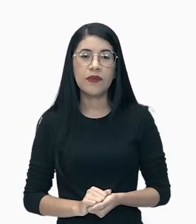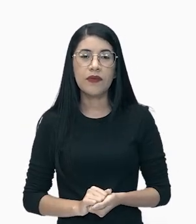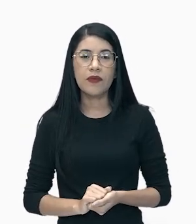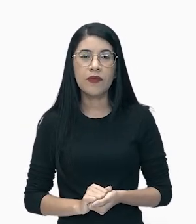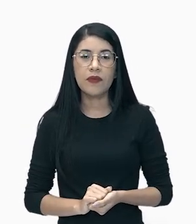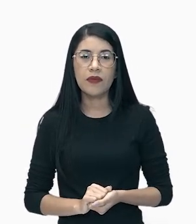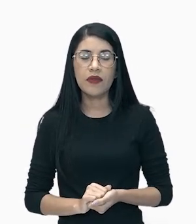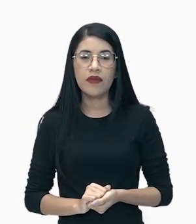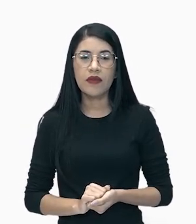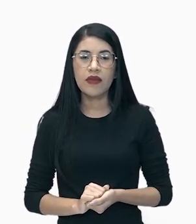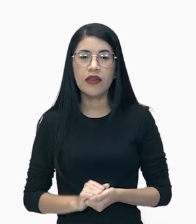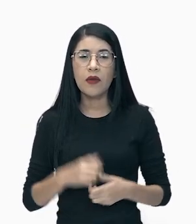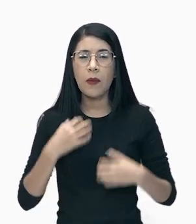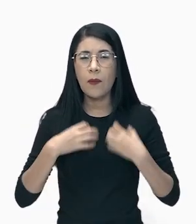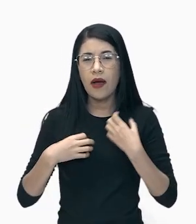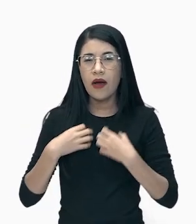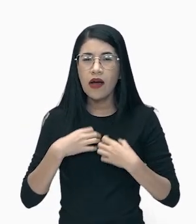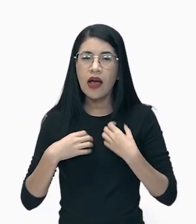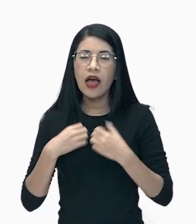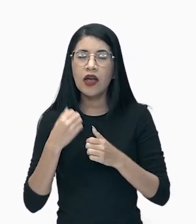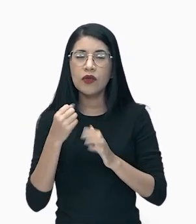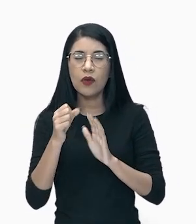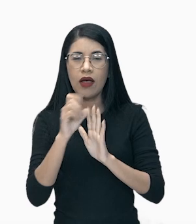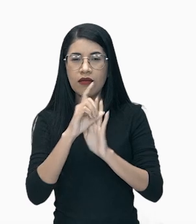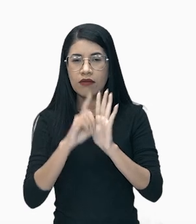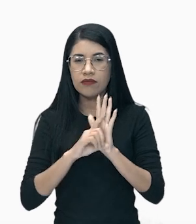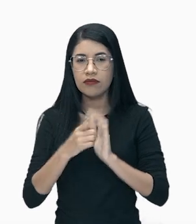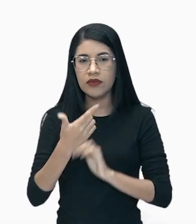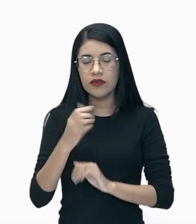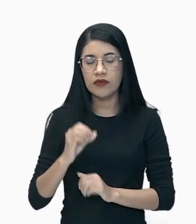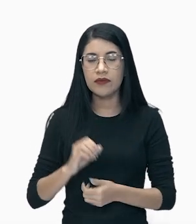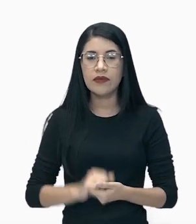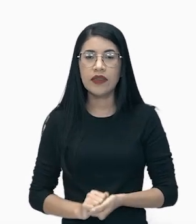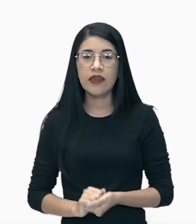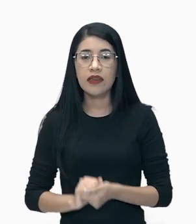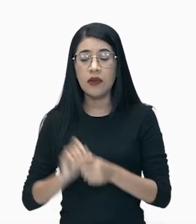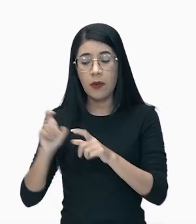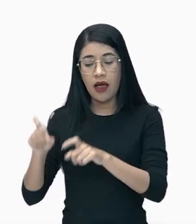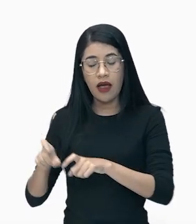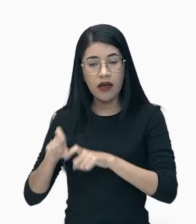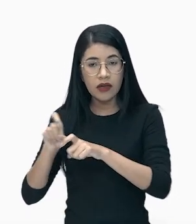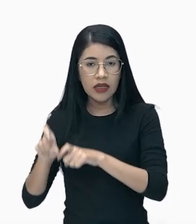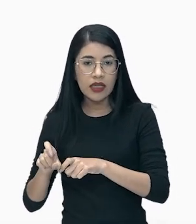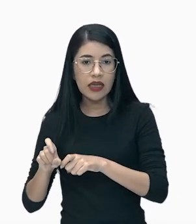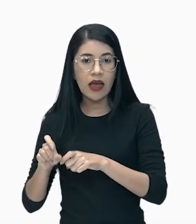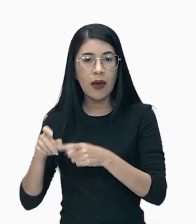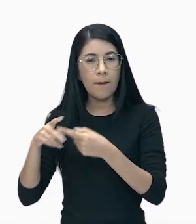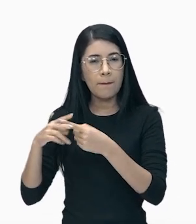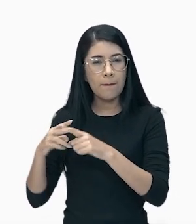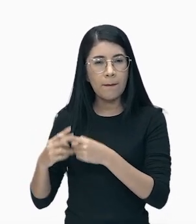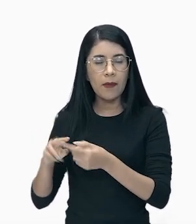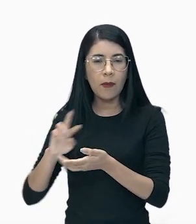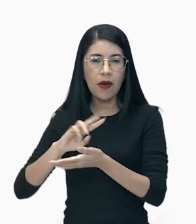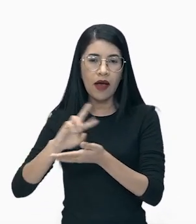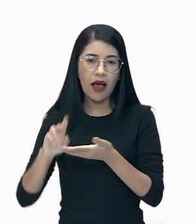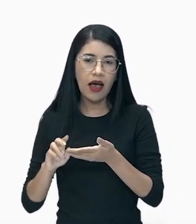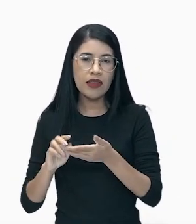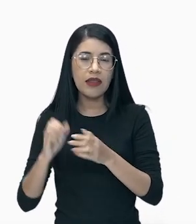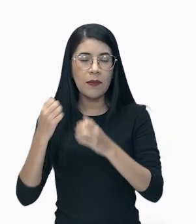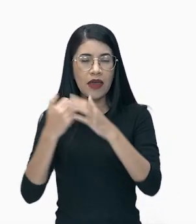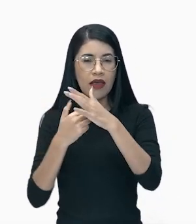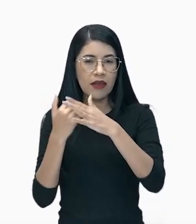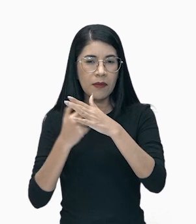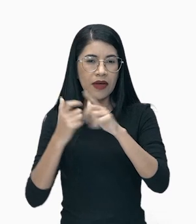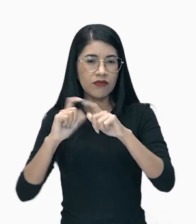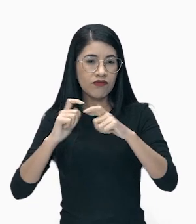dos anos 20, voltando aqui nessa questão. A agricultura se mecanizou, as fábricas aumentaram sua